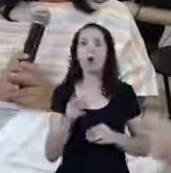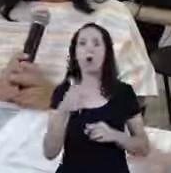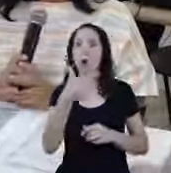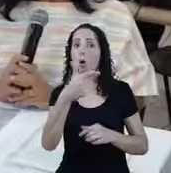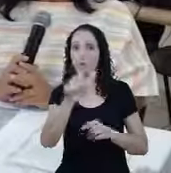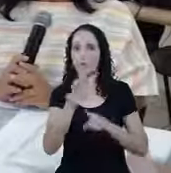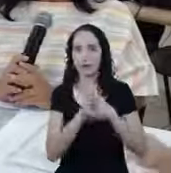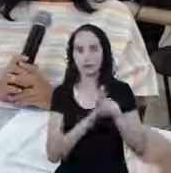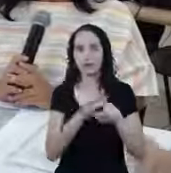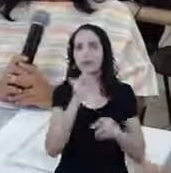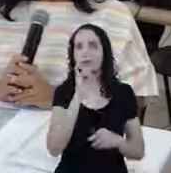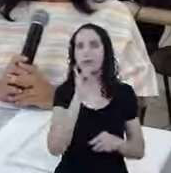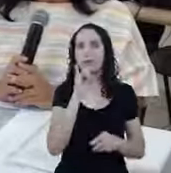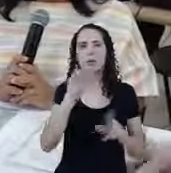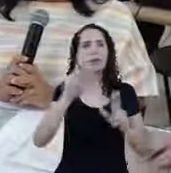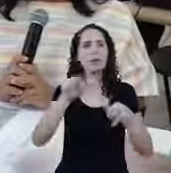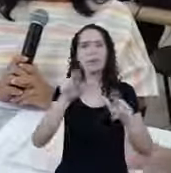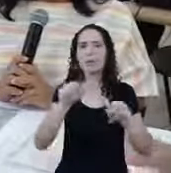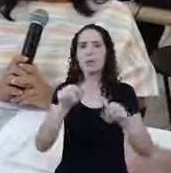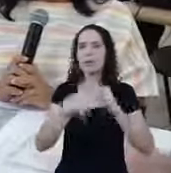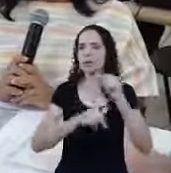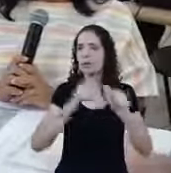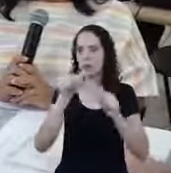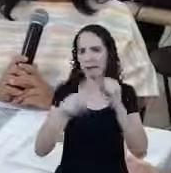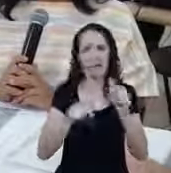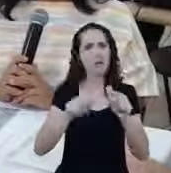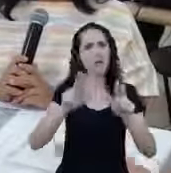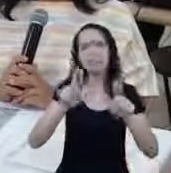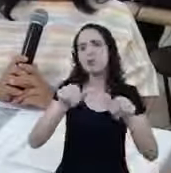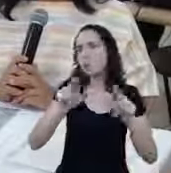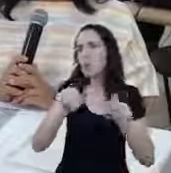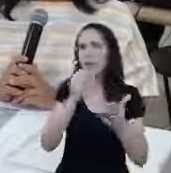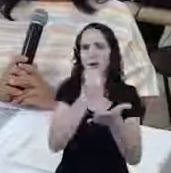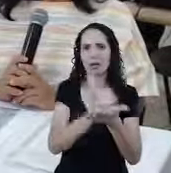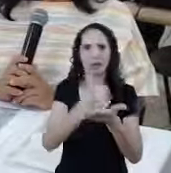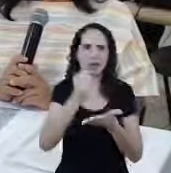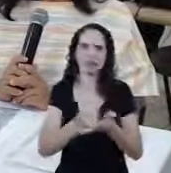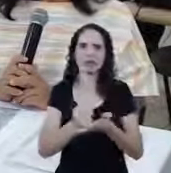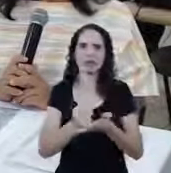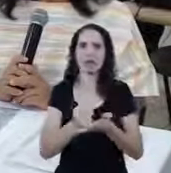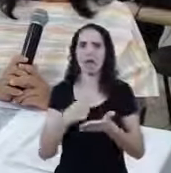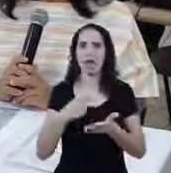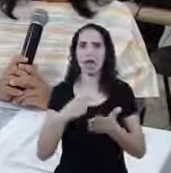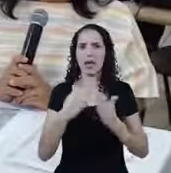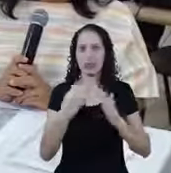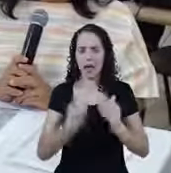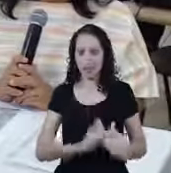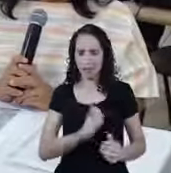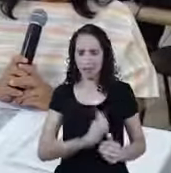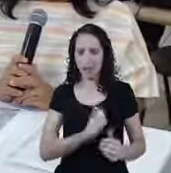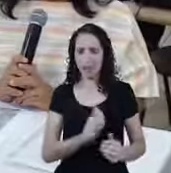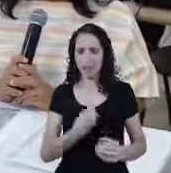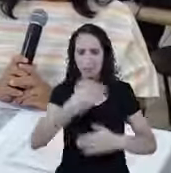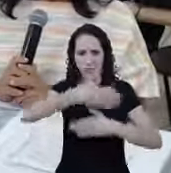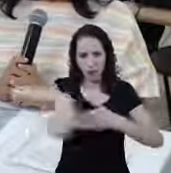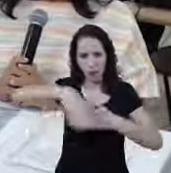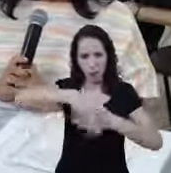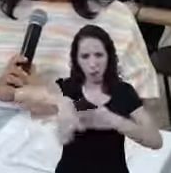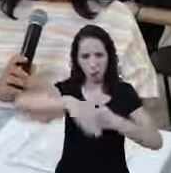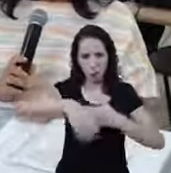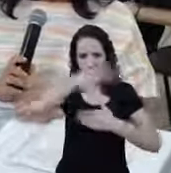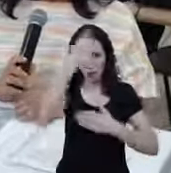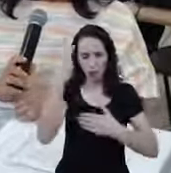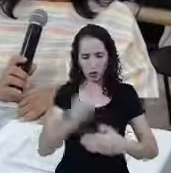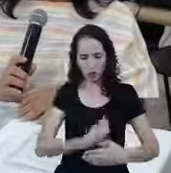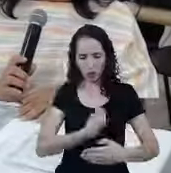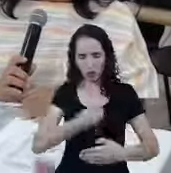registrado Sou morador de rua Não tenho residência fixa Tenho Na verdade, o benefício ele diz Para